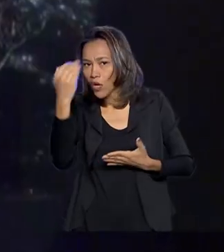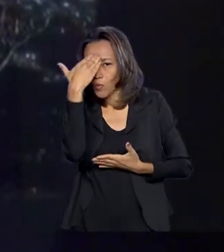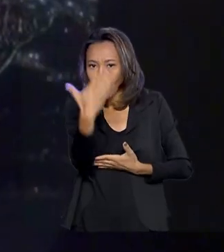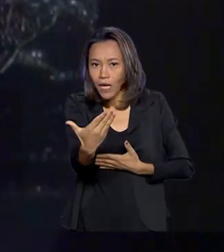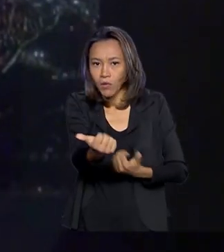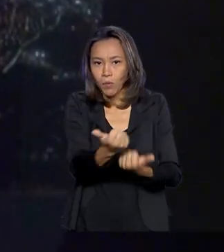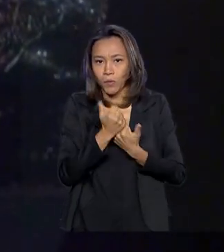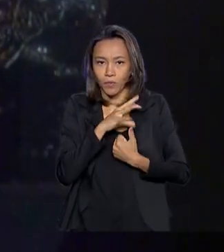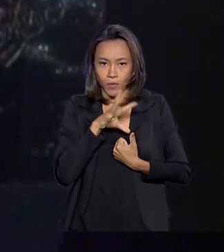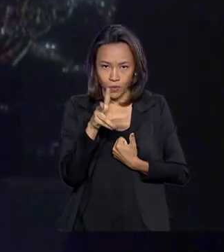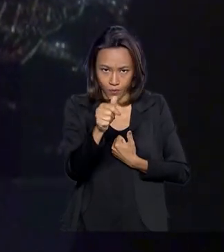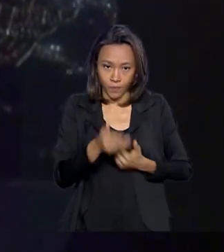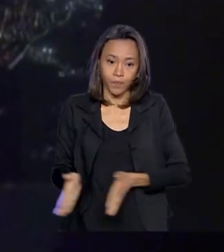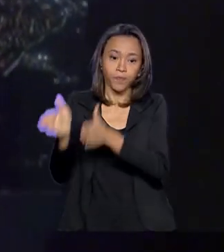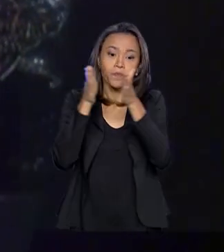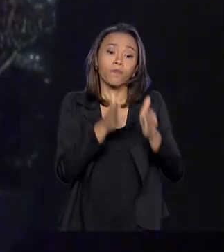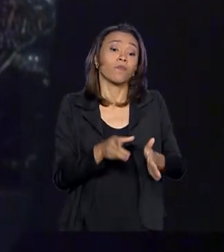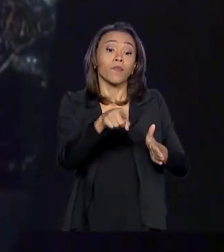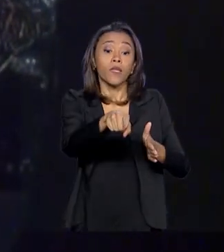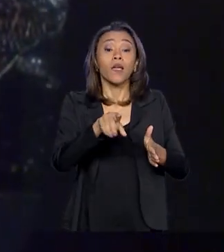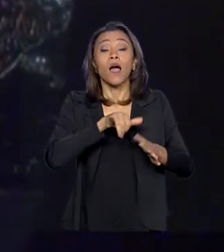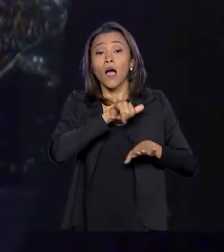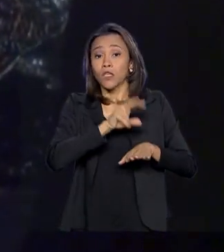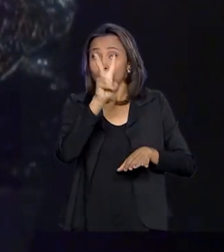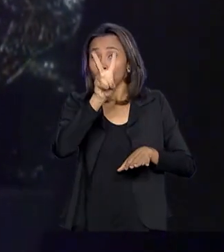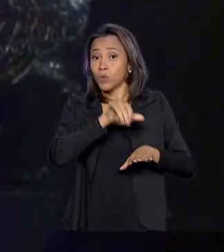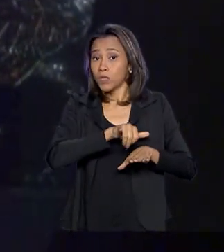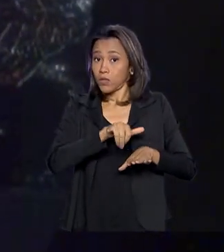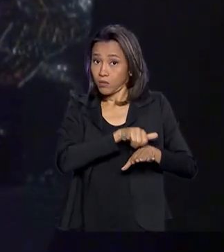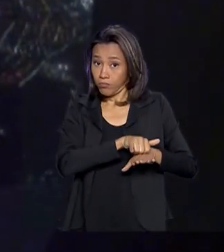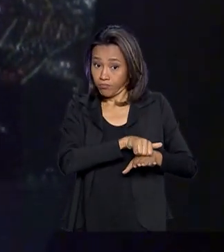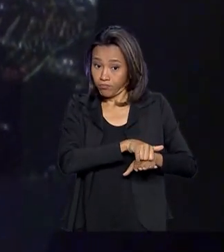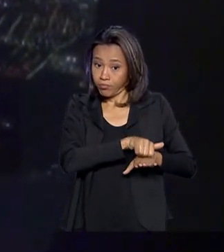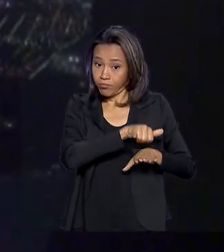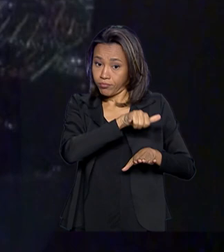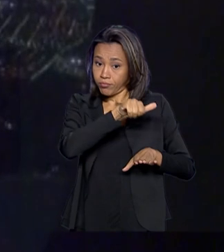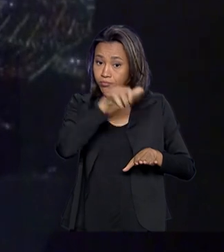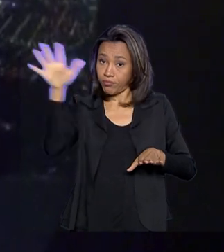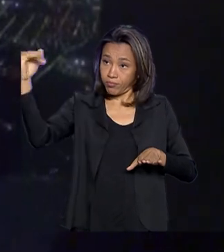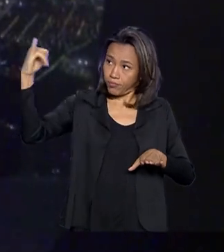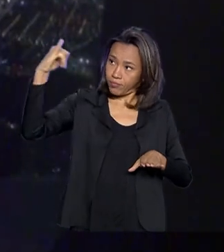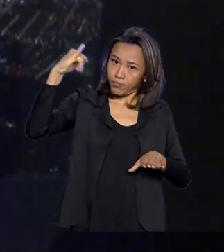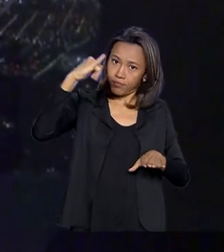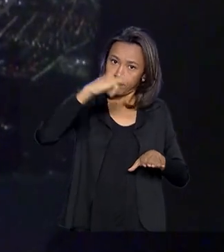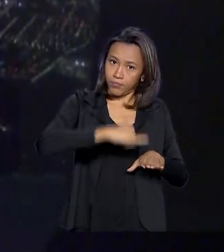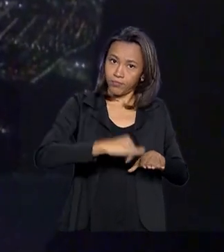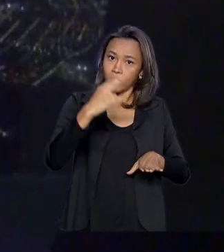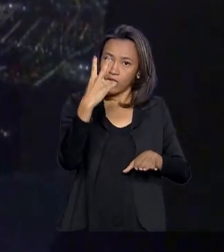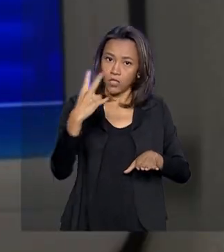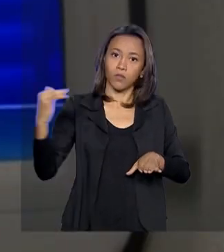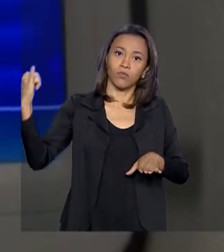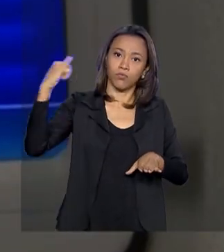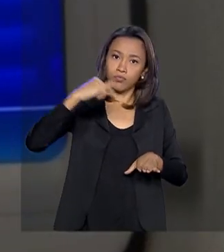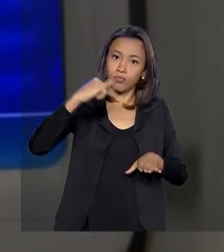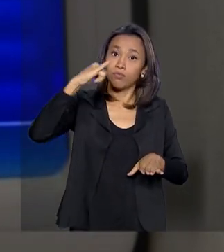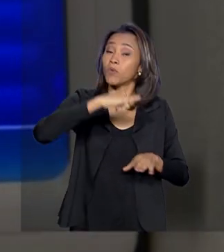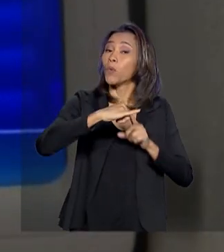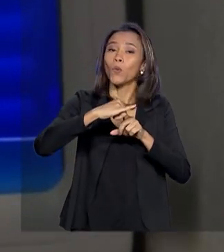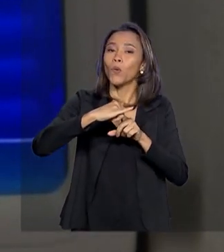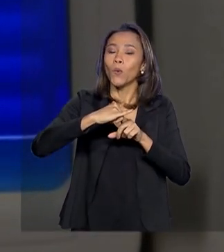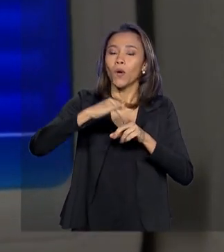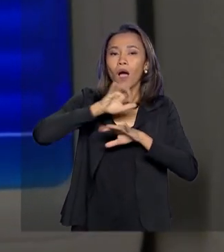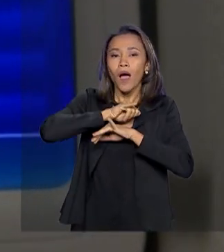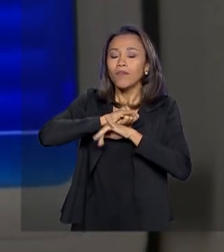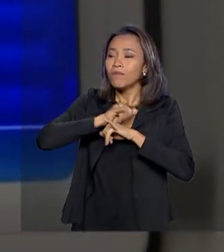Assim que as aeronaves entraram no espaço aéreo brasileiro, passageiros, tripulação e equipe de apoio receberam a